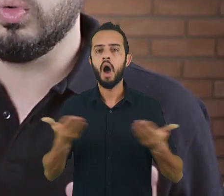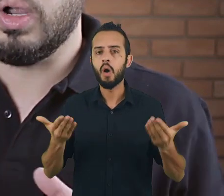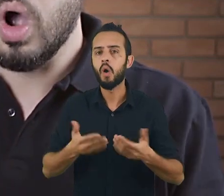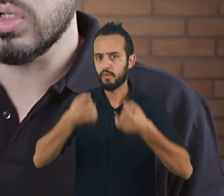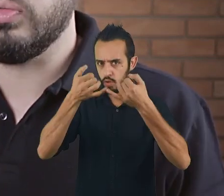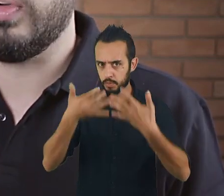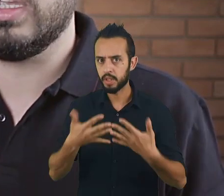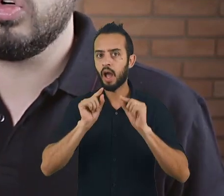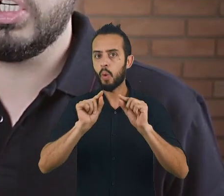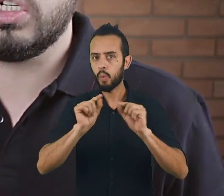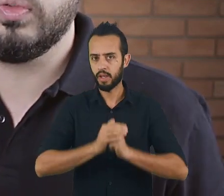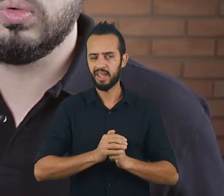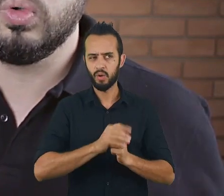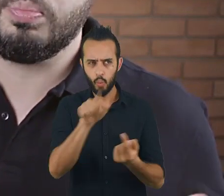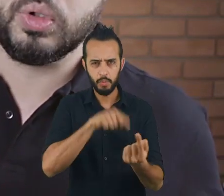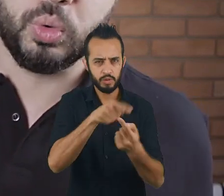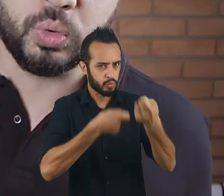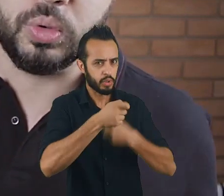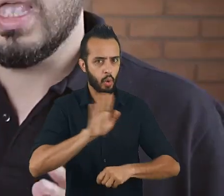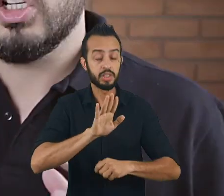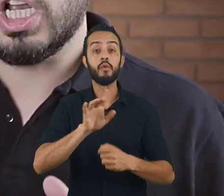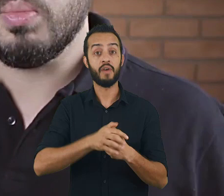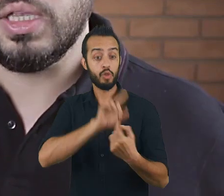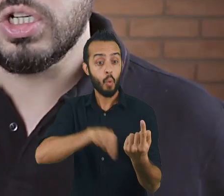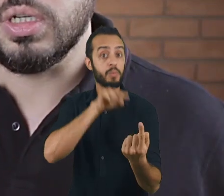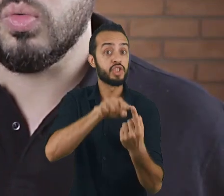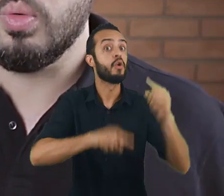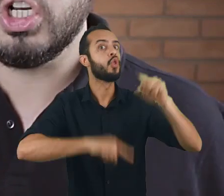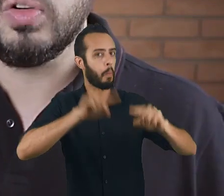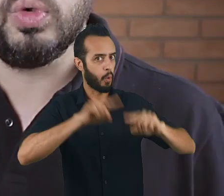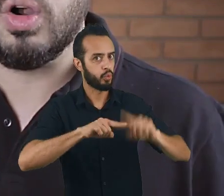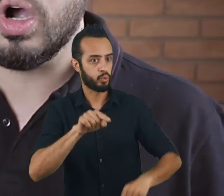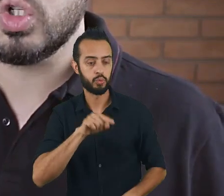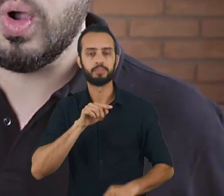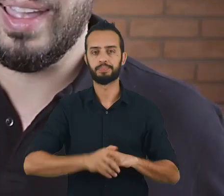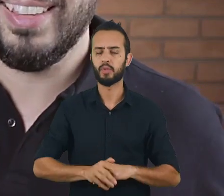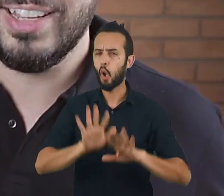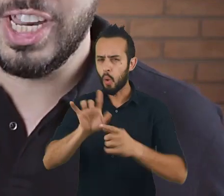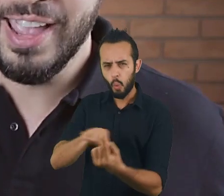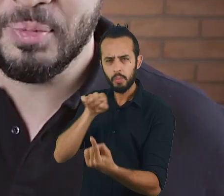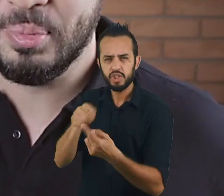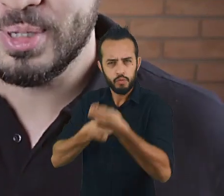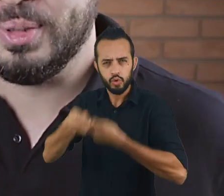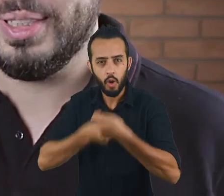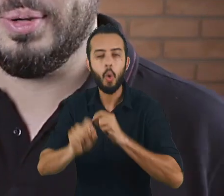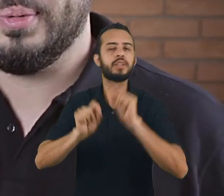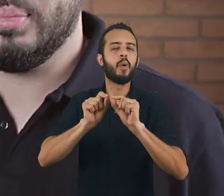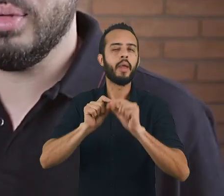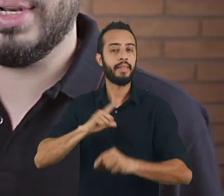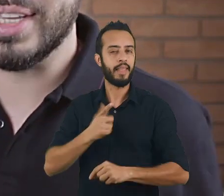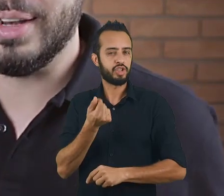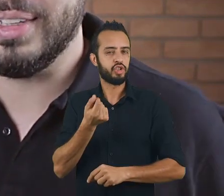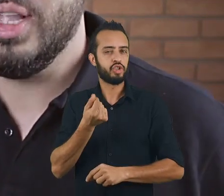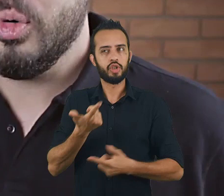de objetivo do negócio, eu vou falar de objetivo do produto. Geralmente o objetivo do negócio é dar dinheiro para a pessoa, então